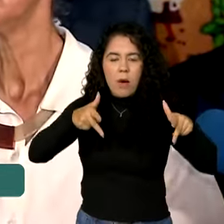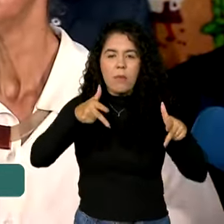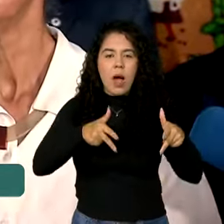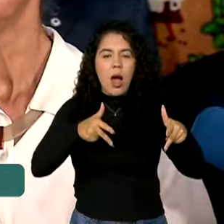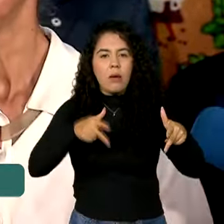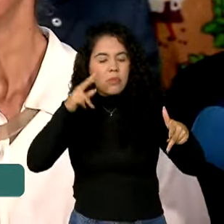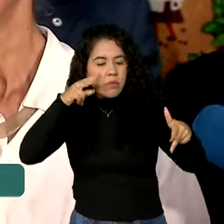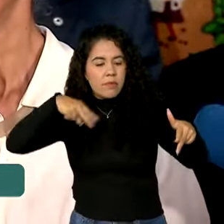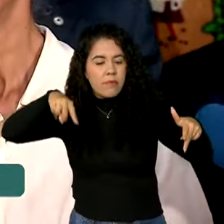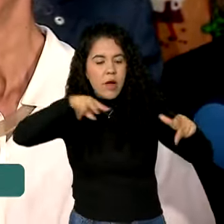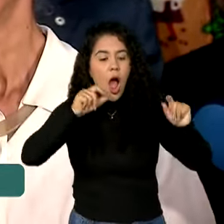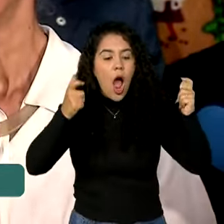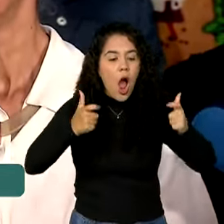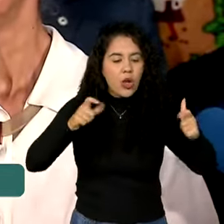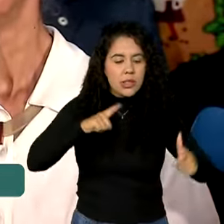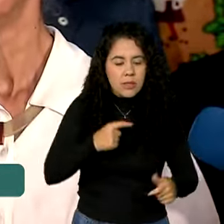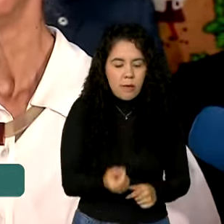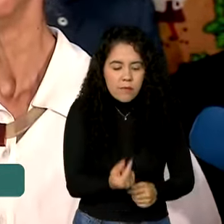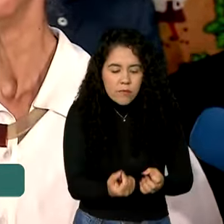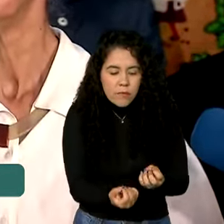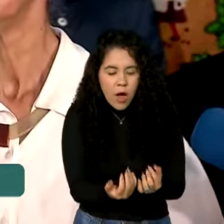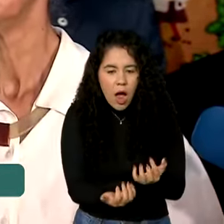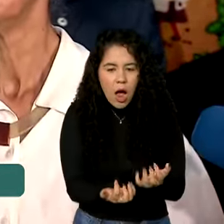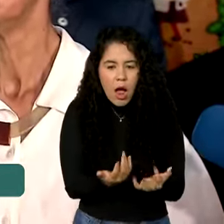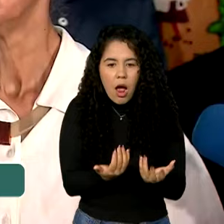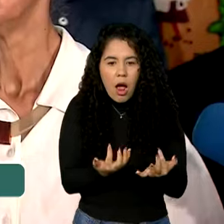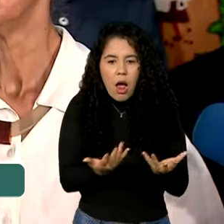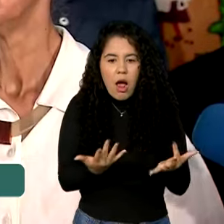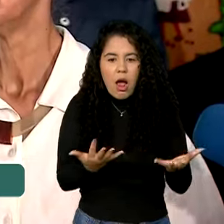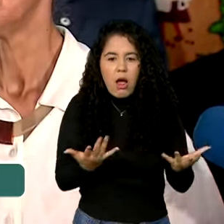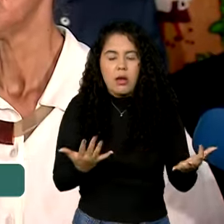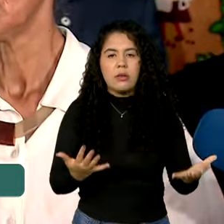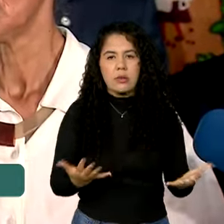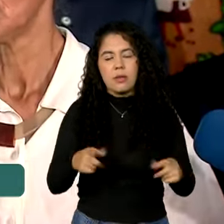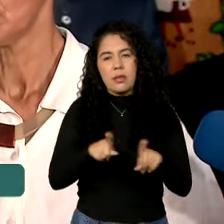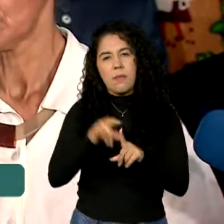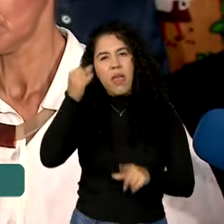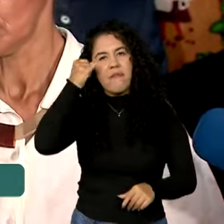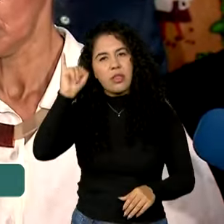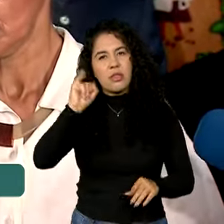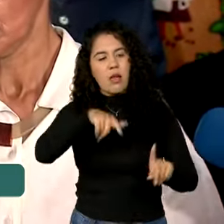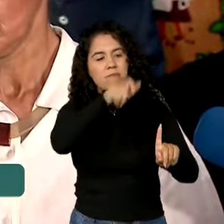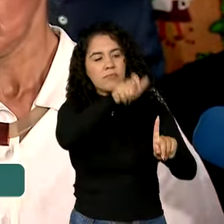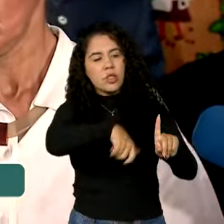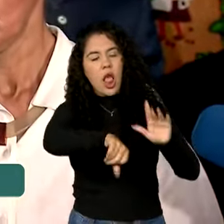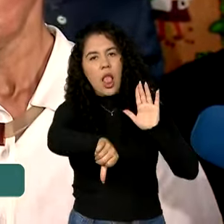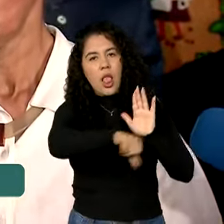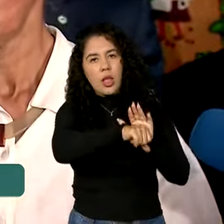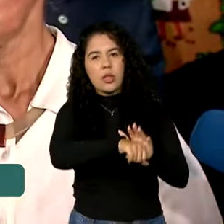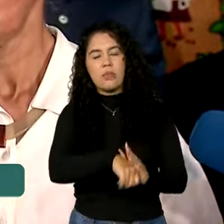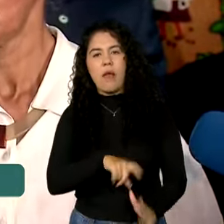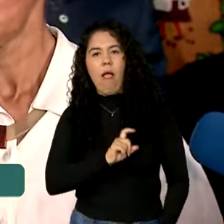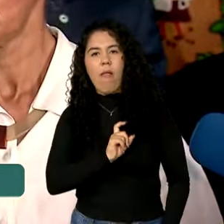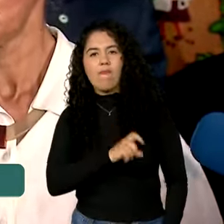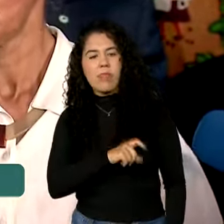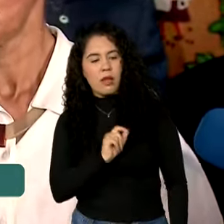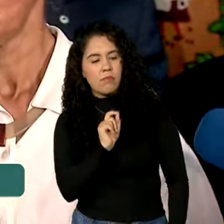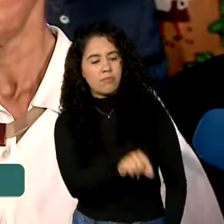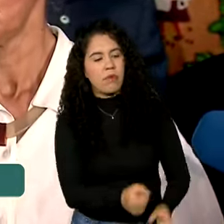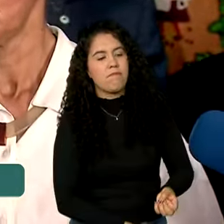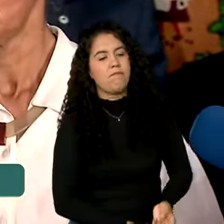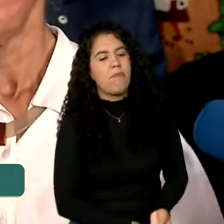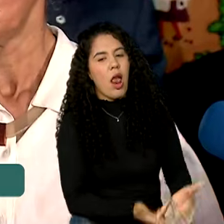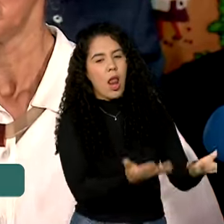identificar focos de calor, e de câmara para identificar eventuais criminosos que acessem uma estrada, acessem uma via e